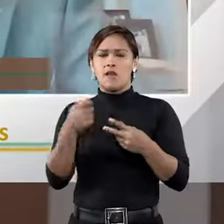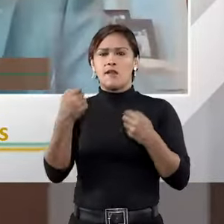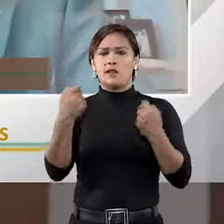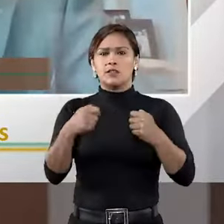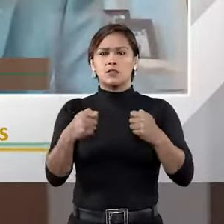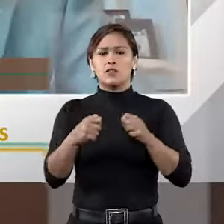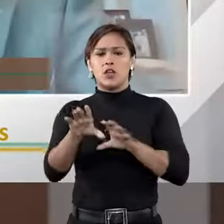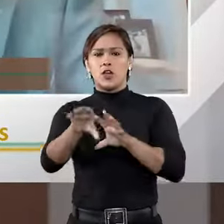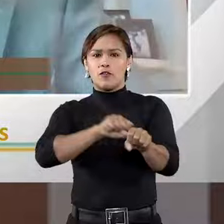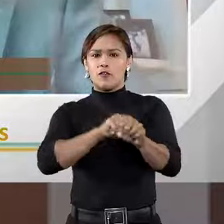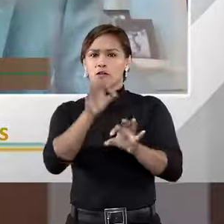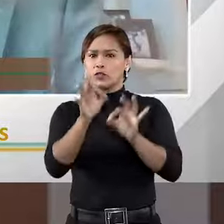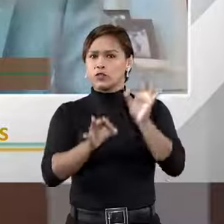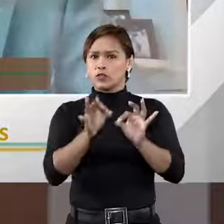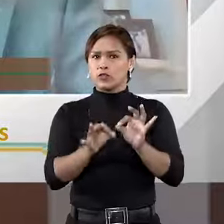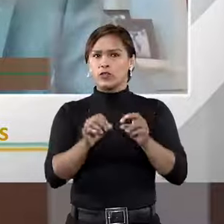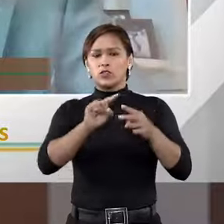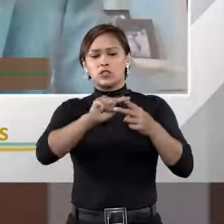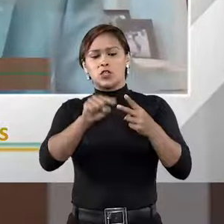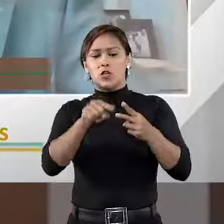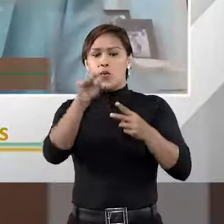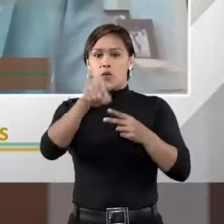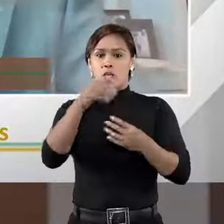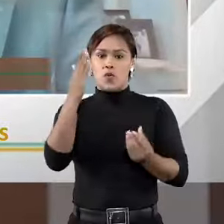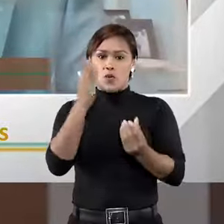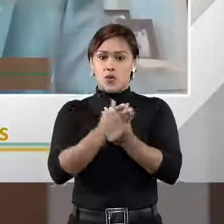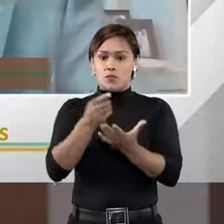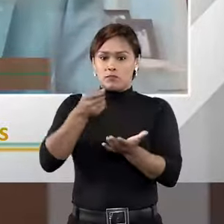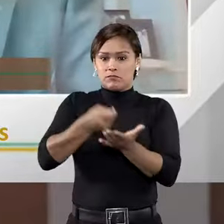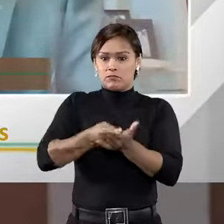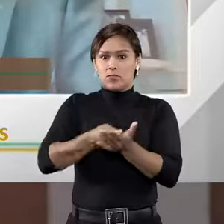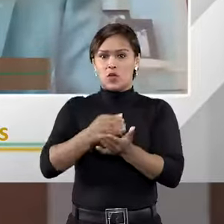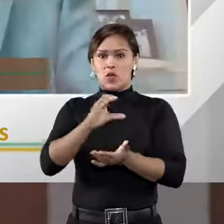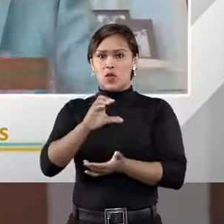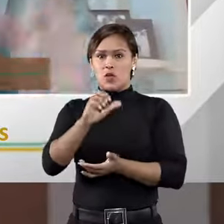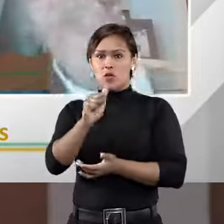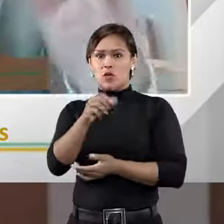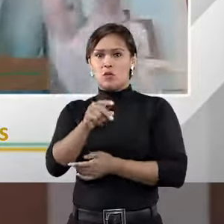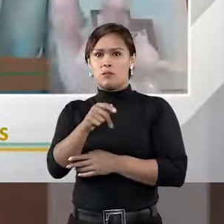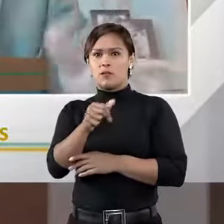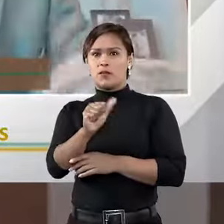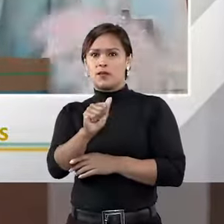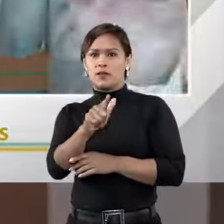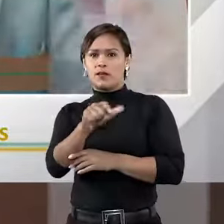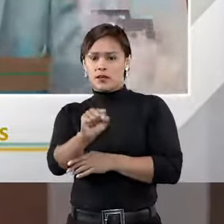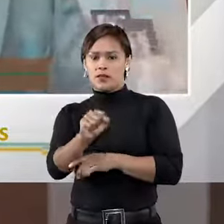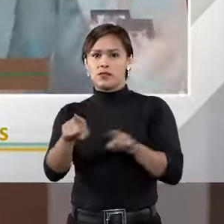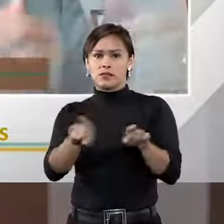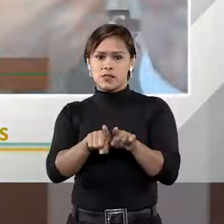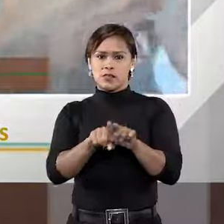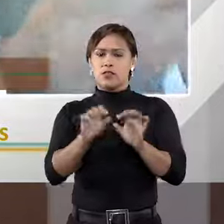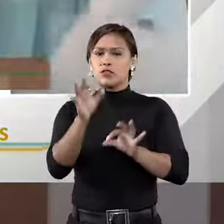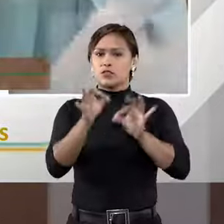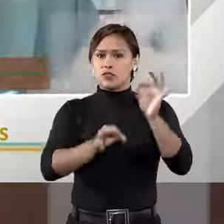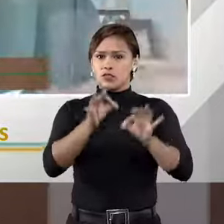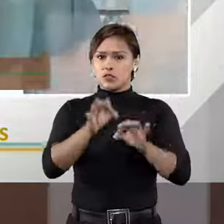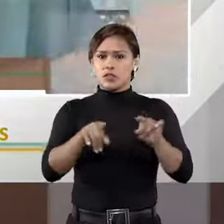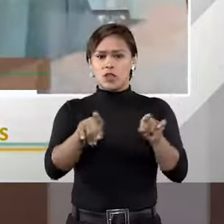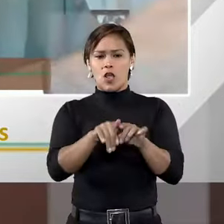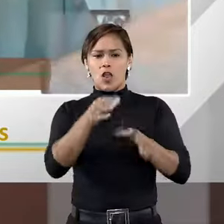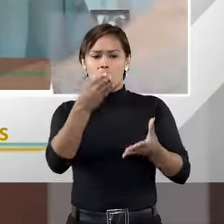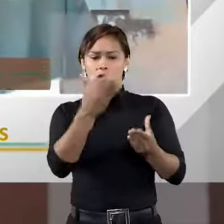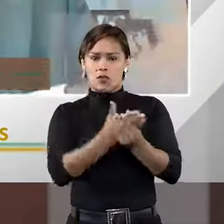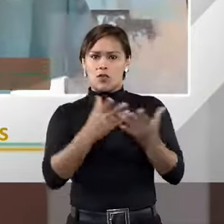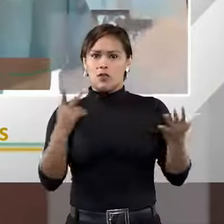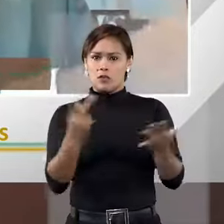formação jurídica. O caso Compagás, que é um caso que se tornou muito importante porque ele foi depois judicializado no